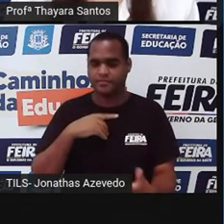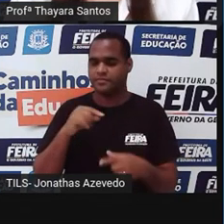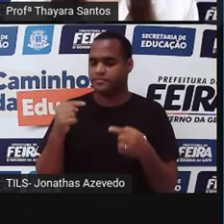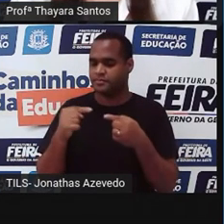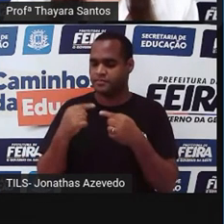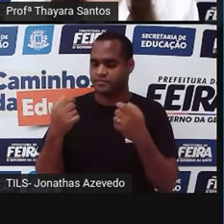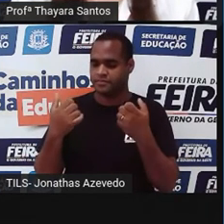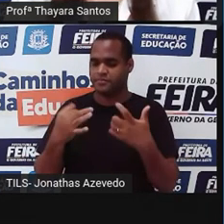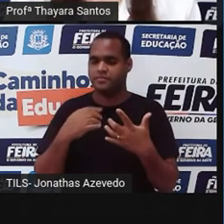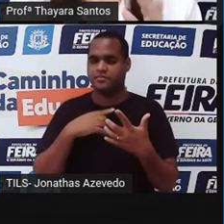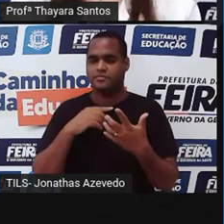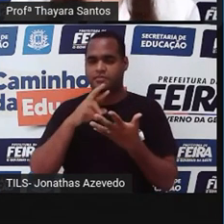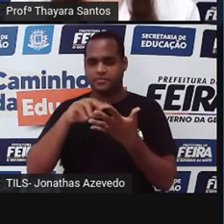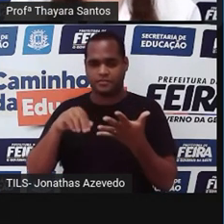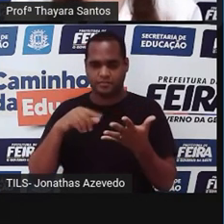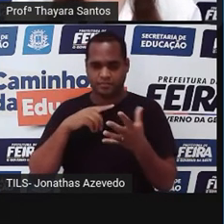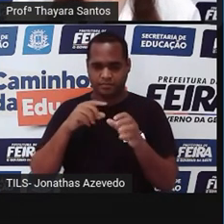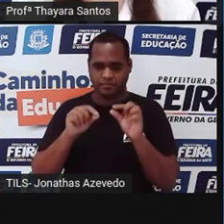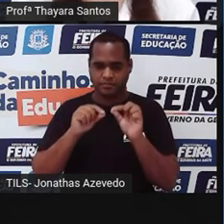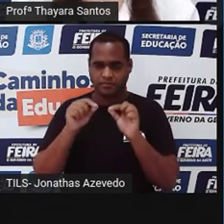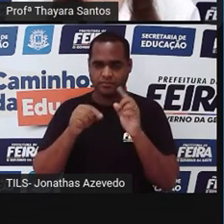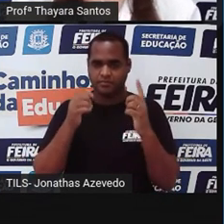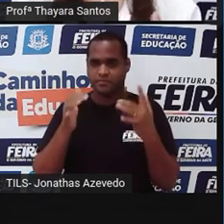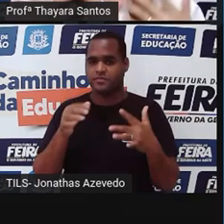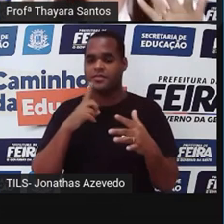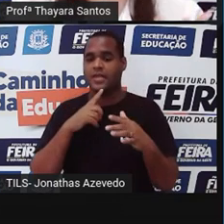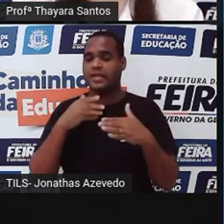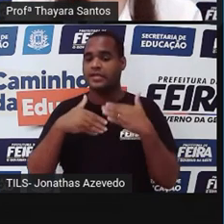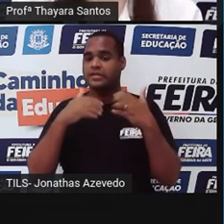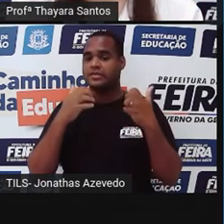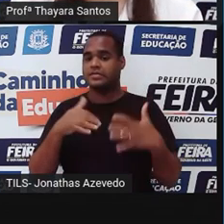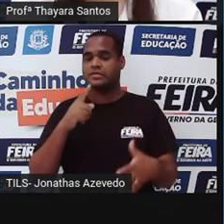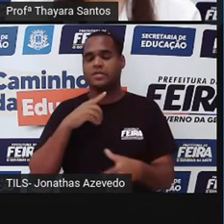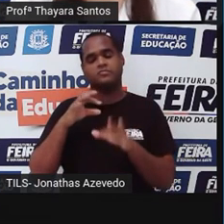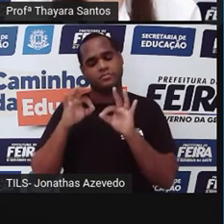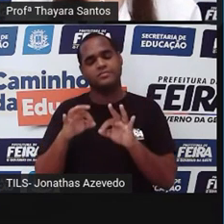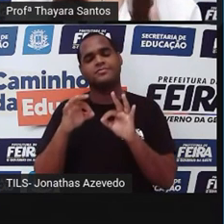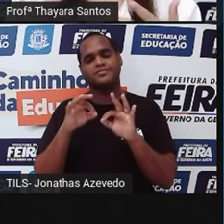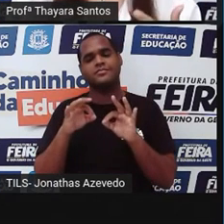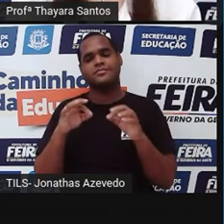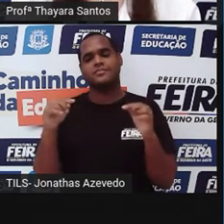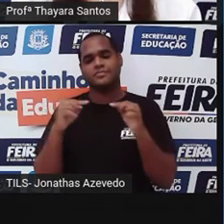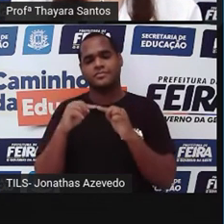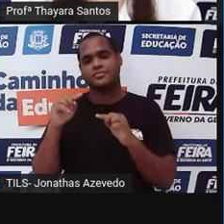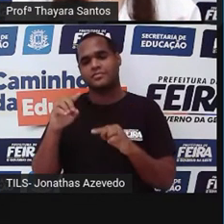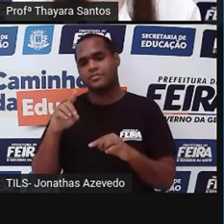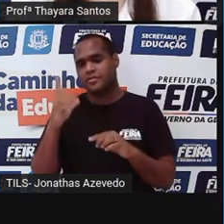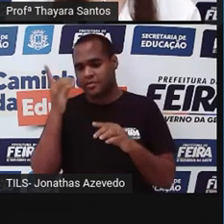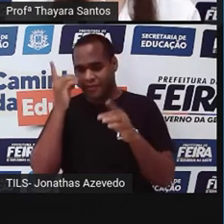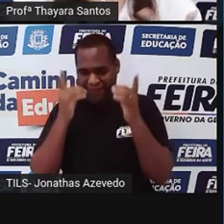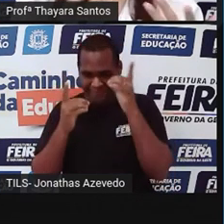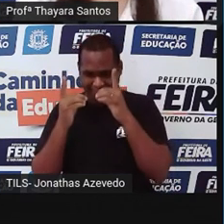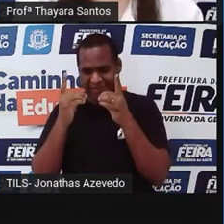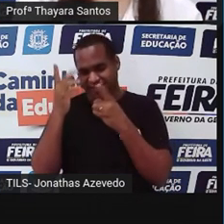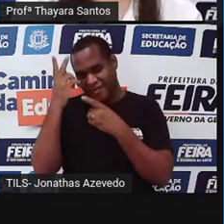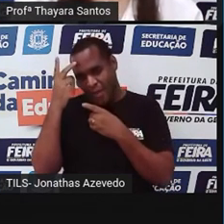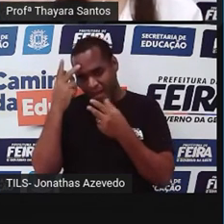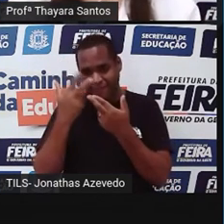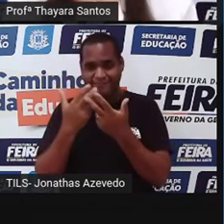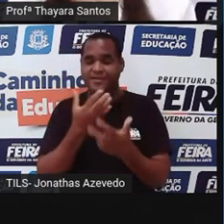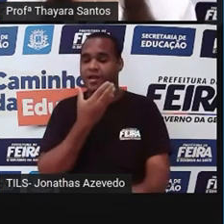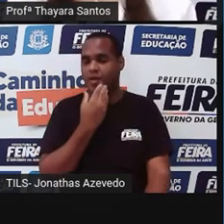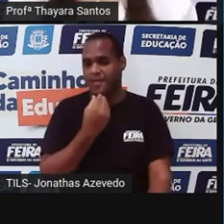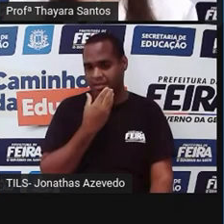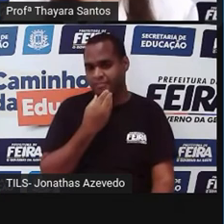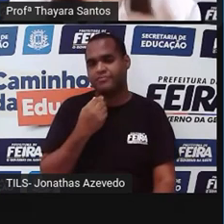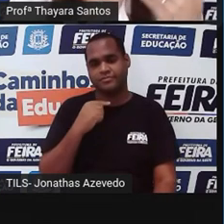aí do daltonismo, ele já vai manifestar. E é justamente por isso que o daltonismo é muito mais comum entre os homens do